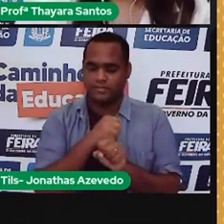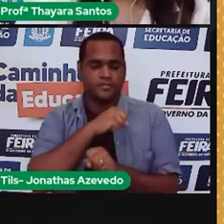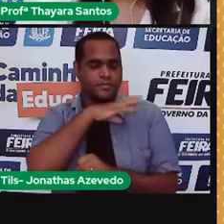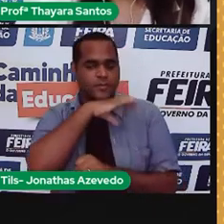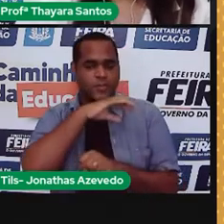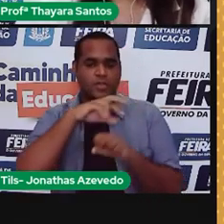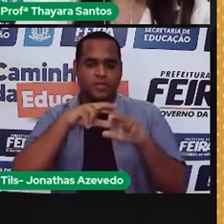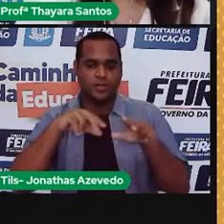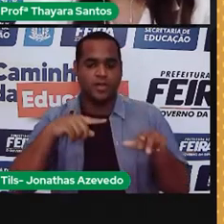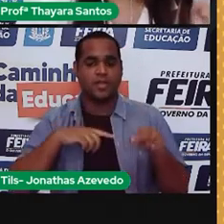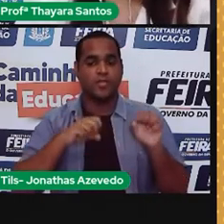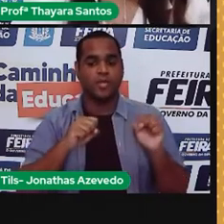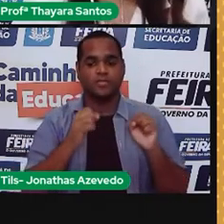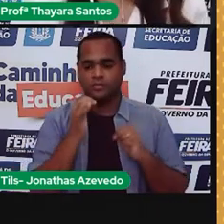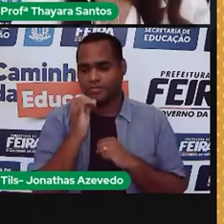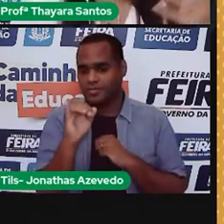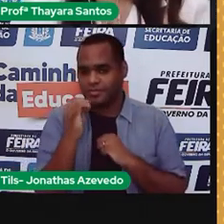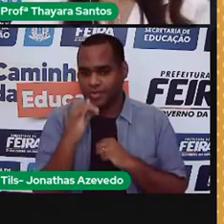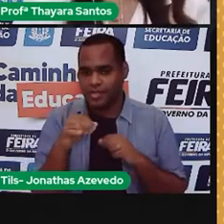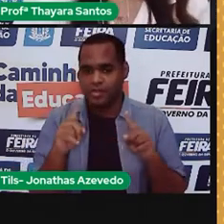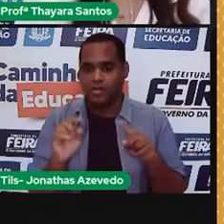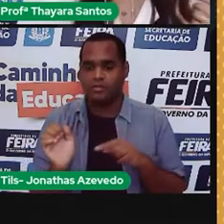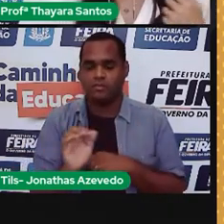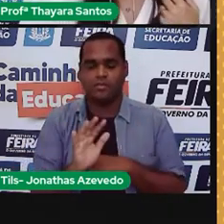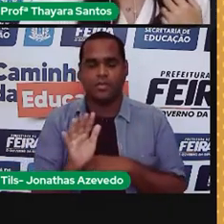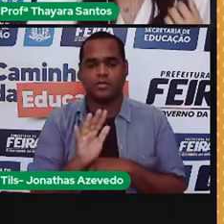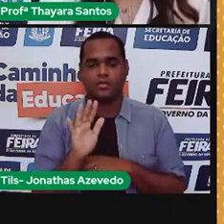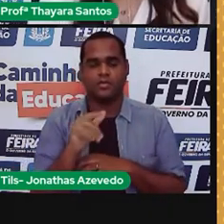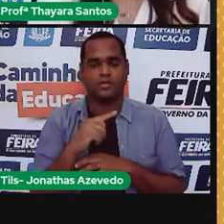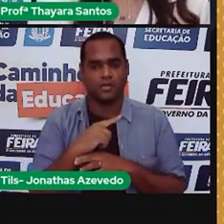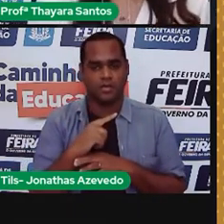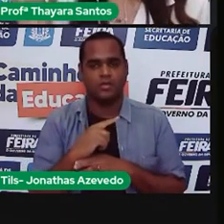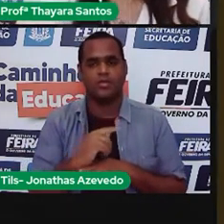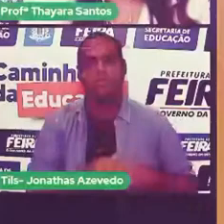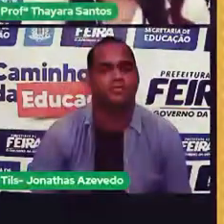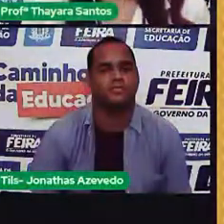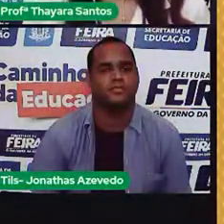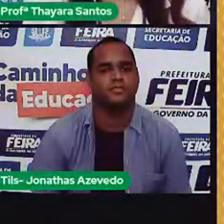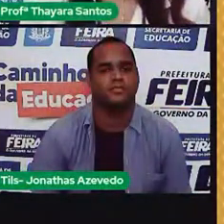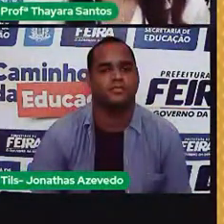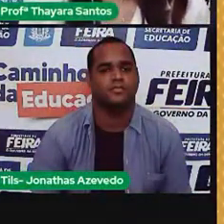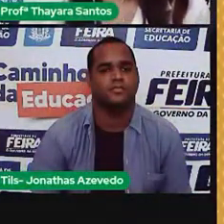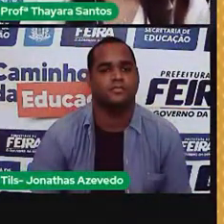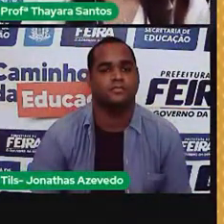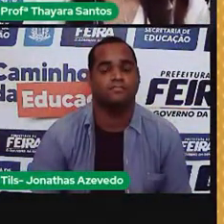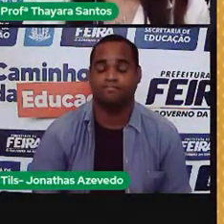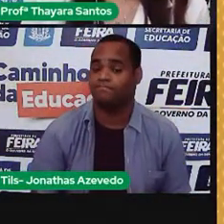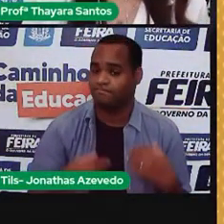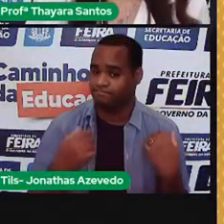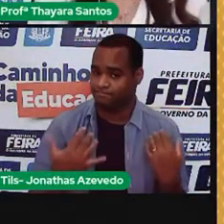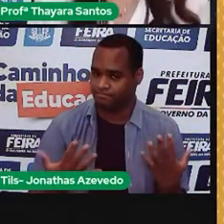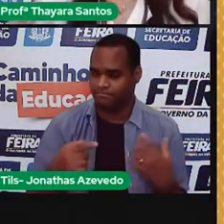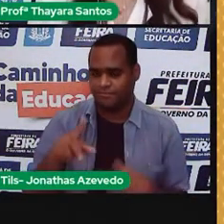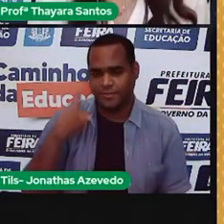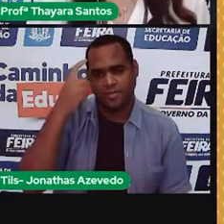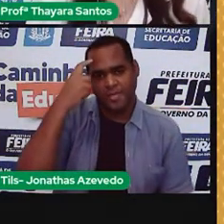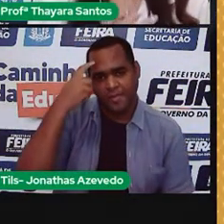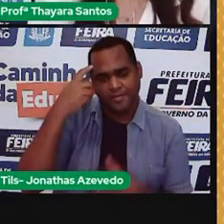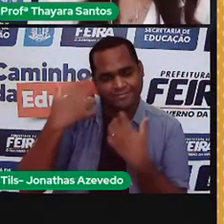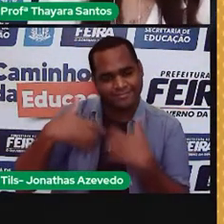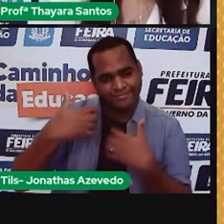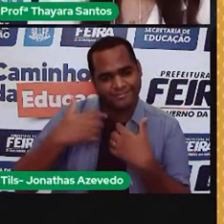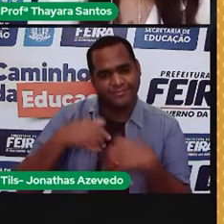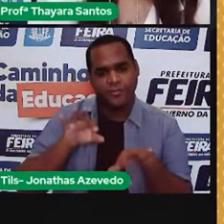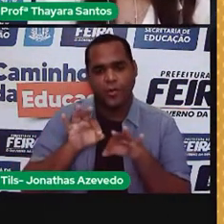condições para geração de energia, mais caro vai ficar isso no nosso bolso. Então, se a gente pensar no exemplo da